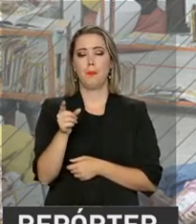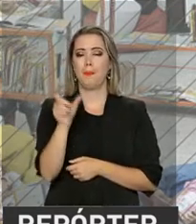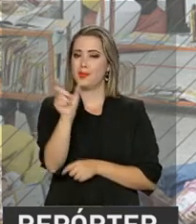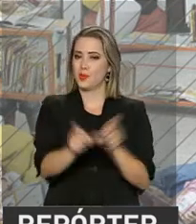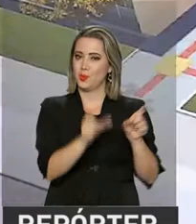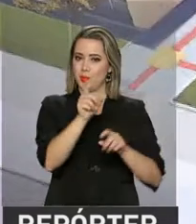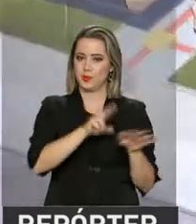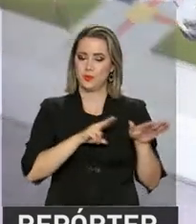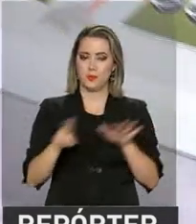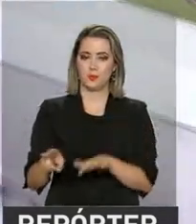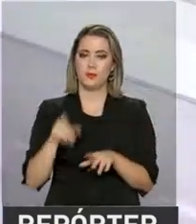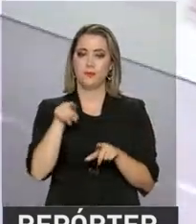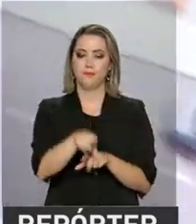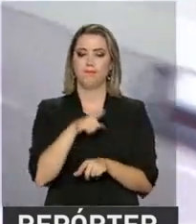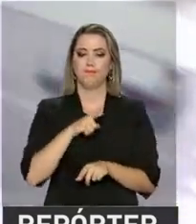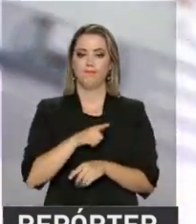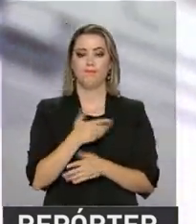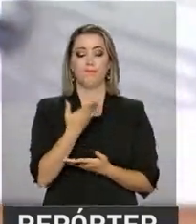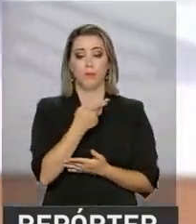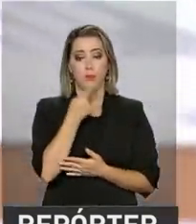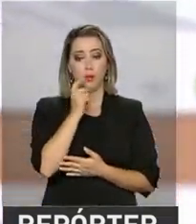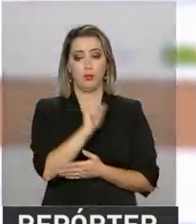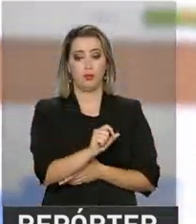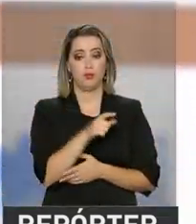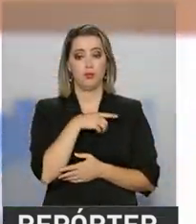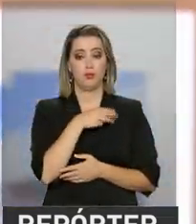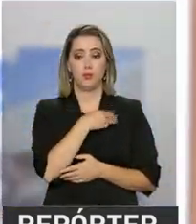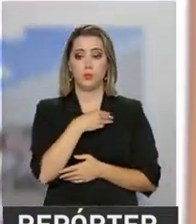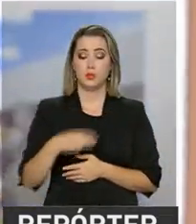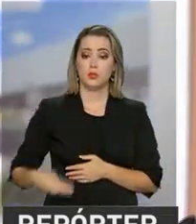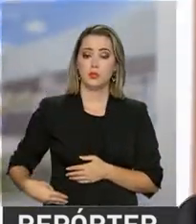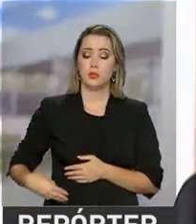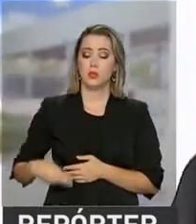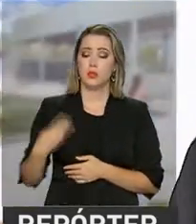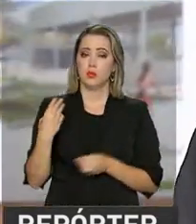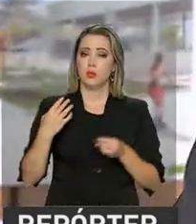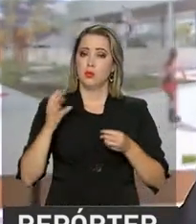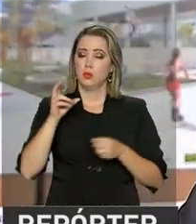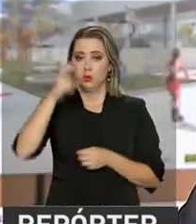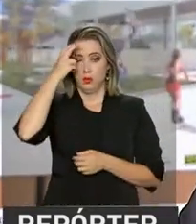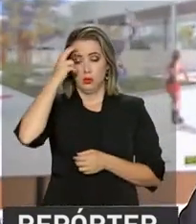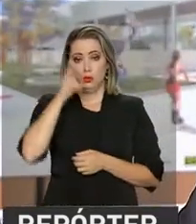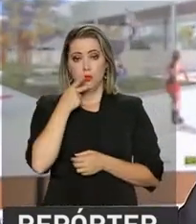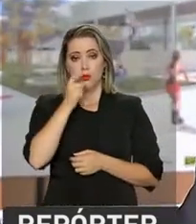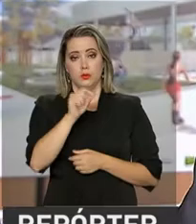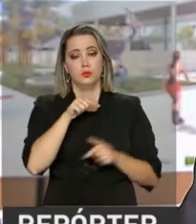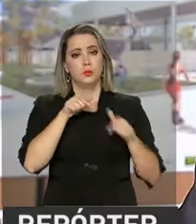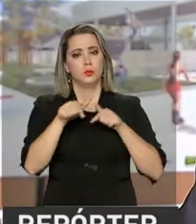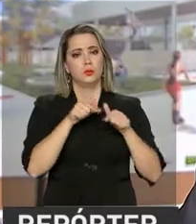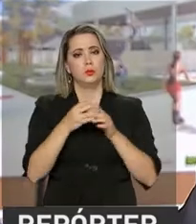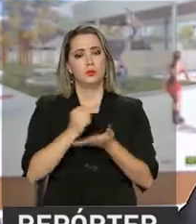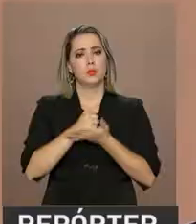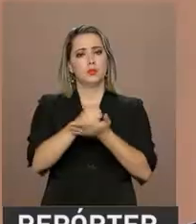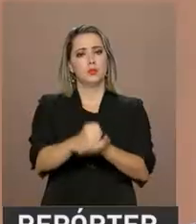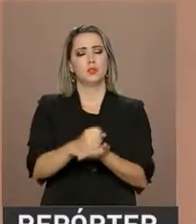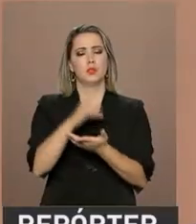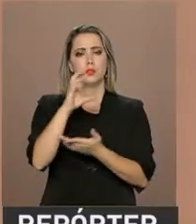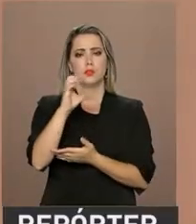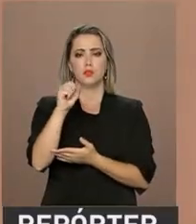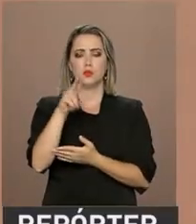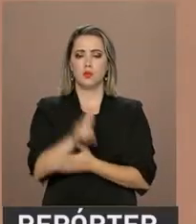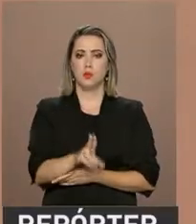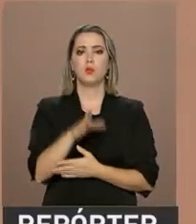por semana. Segundo o diretor de equipamentos culturais do Ministério da Cultura, as atividades e serviços oferecidos pelos CELs